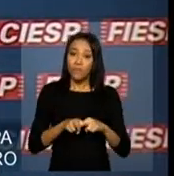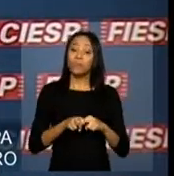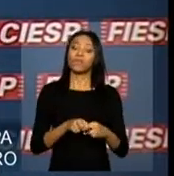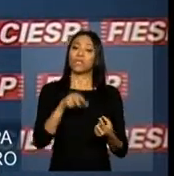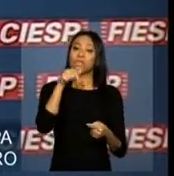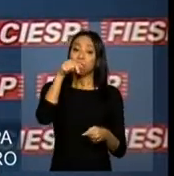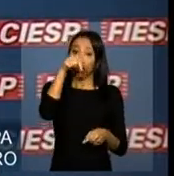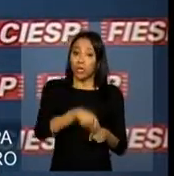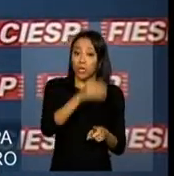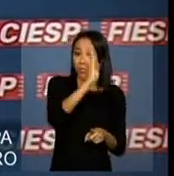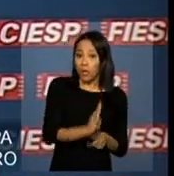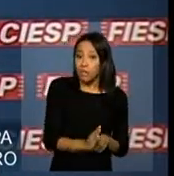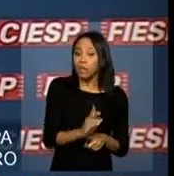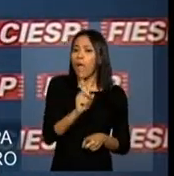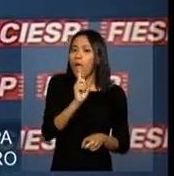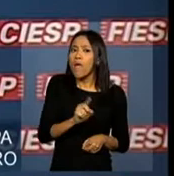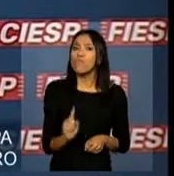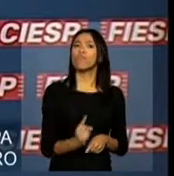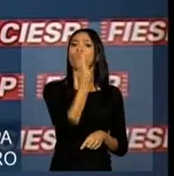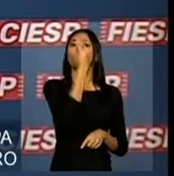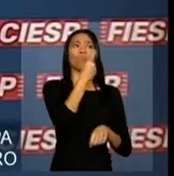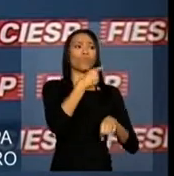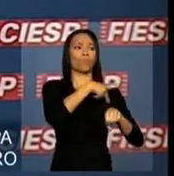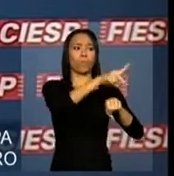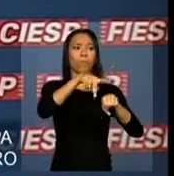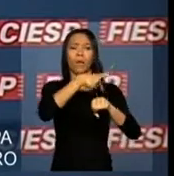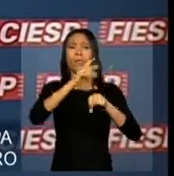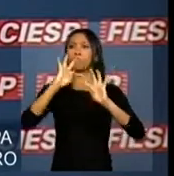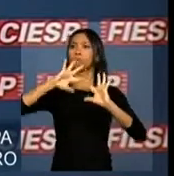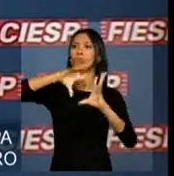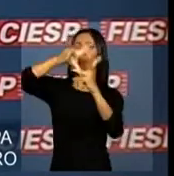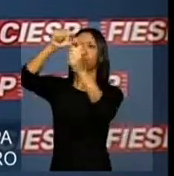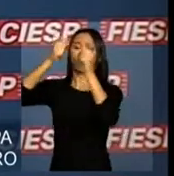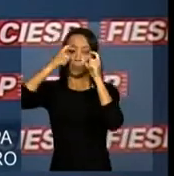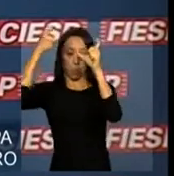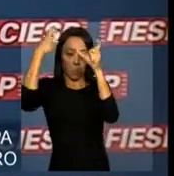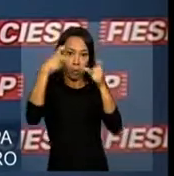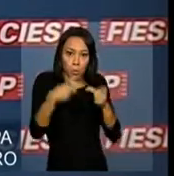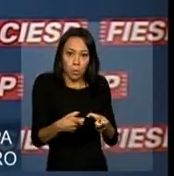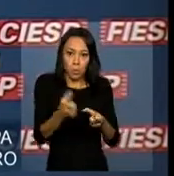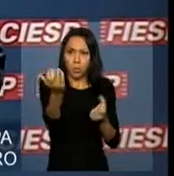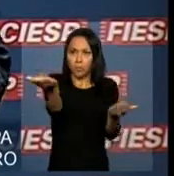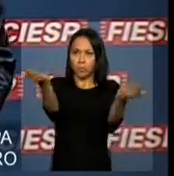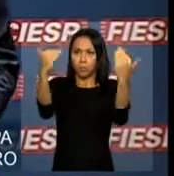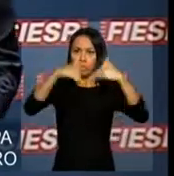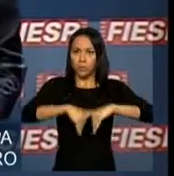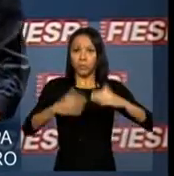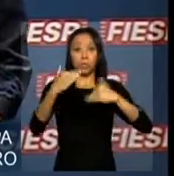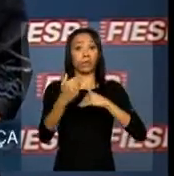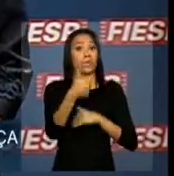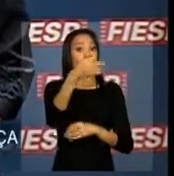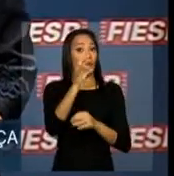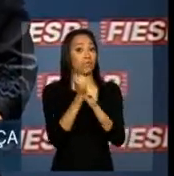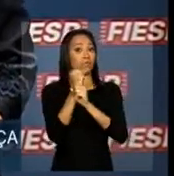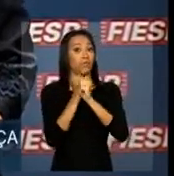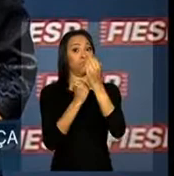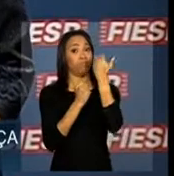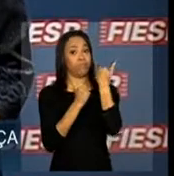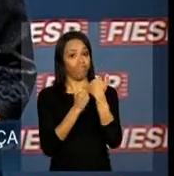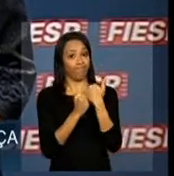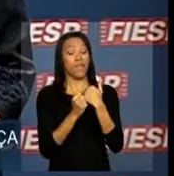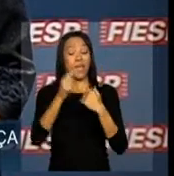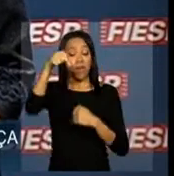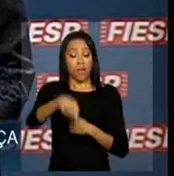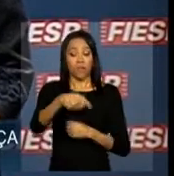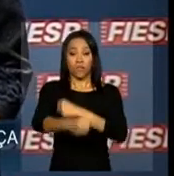tem sido um dos países que mais atraíram investimentos internacionais na última década. Este